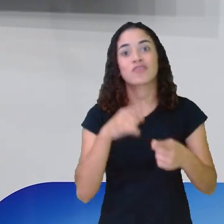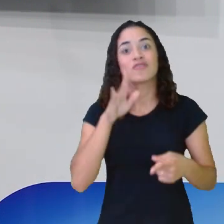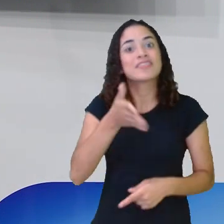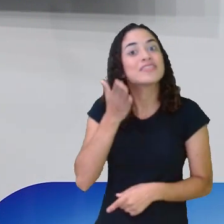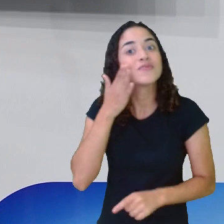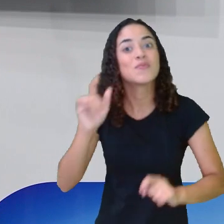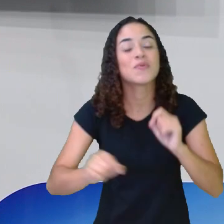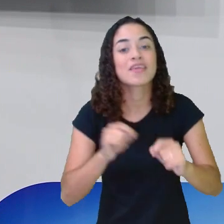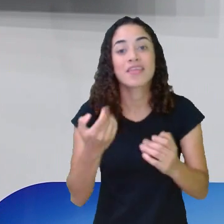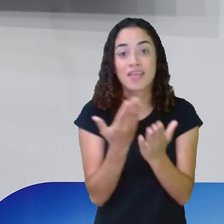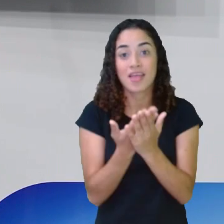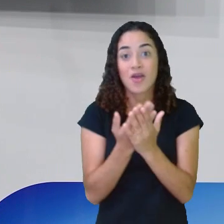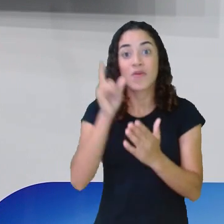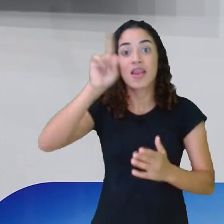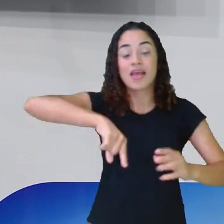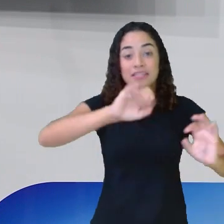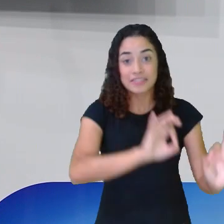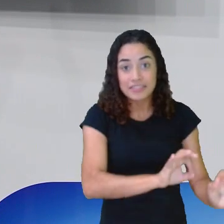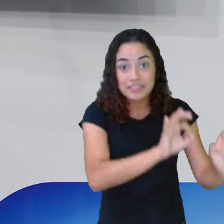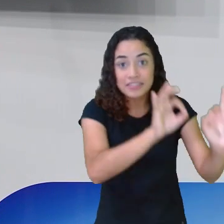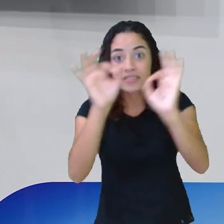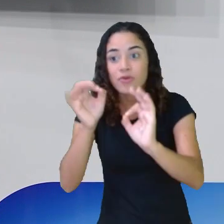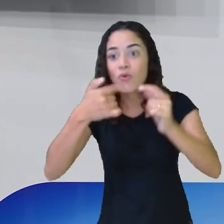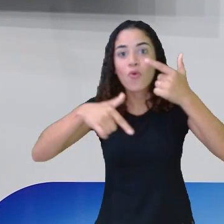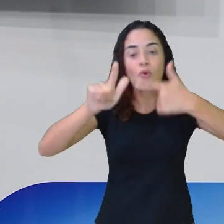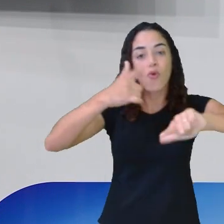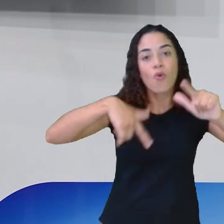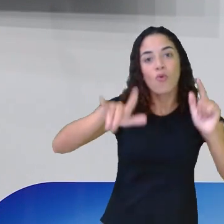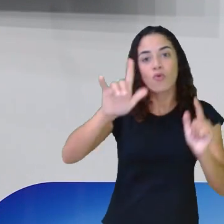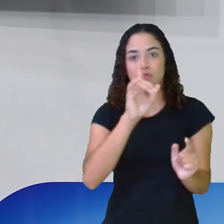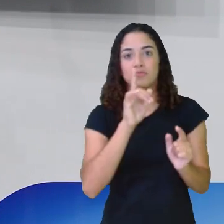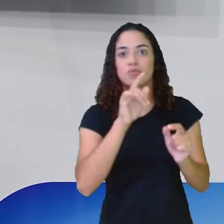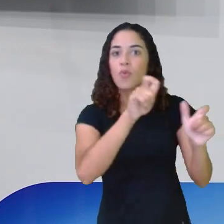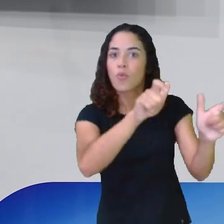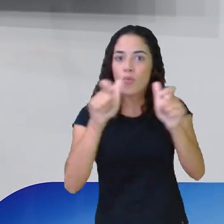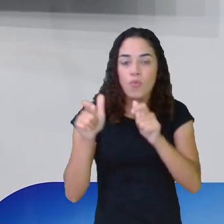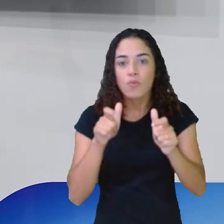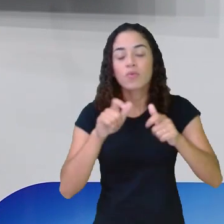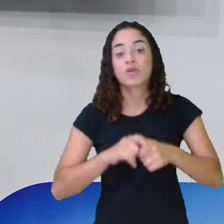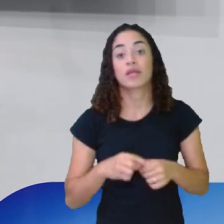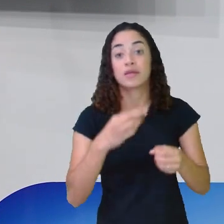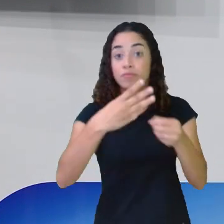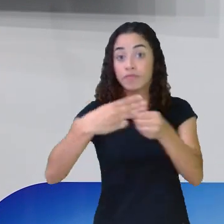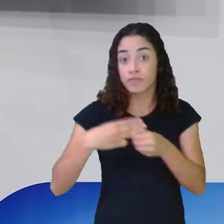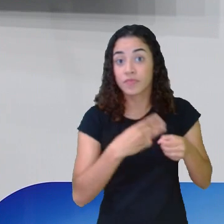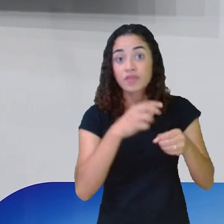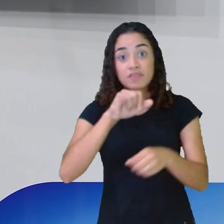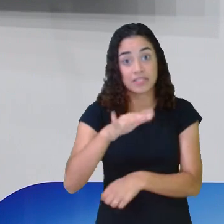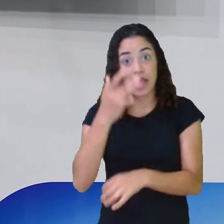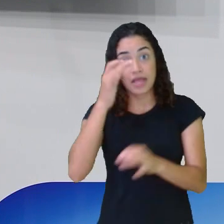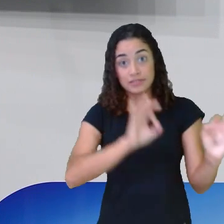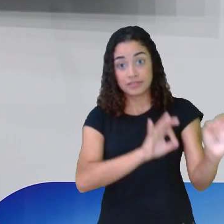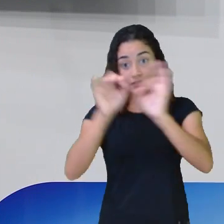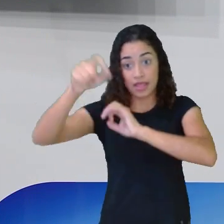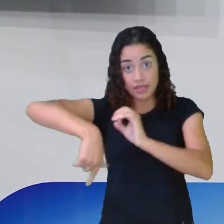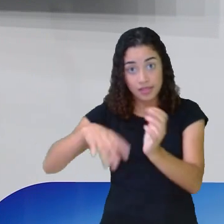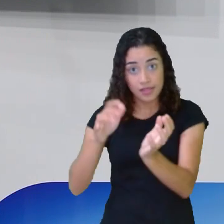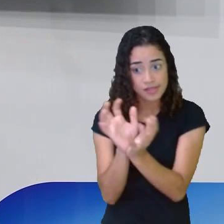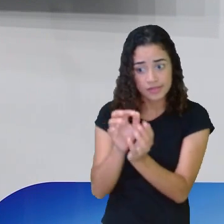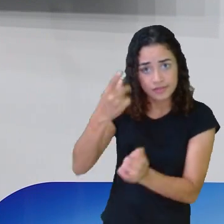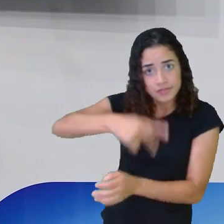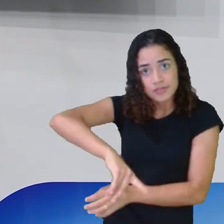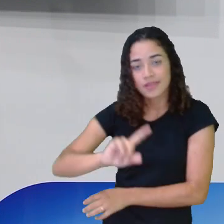sabendo que essas aulas aí são assistidas em outros municípios também, então você que está assistindo a gente que não é aqui de Recife,